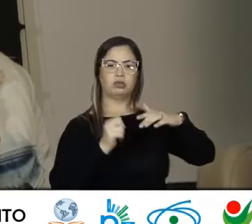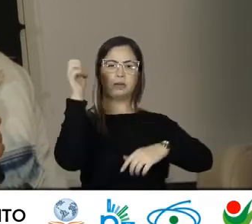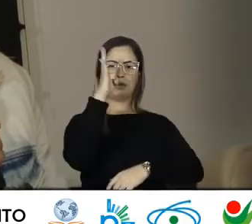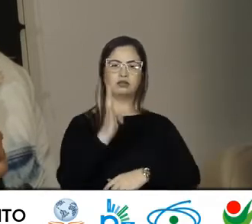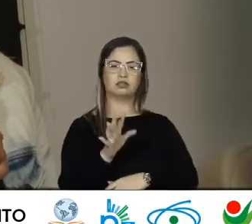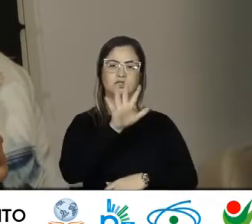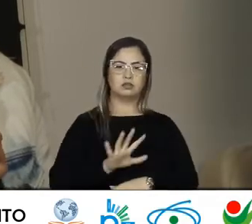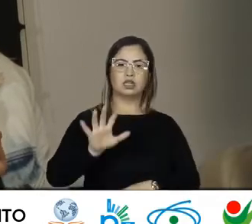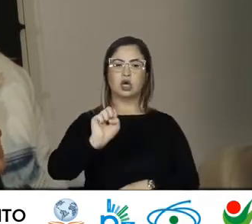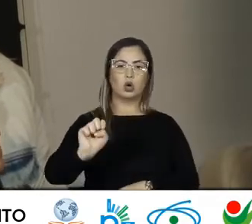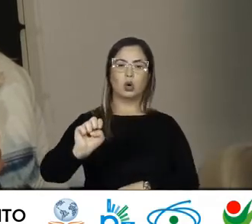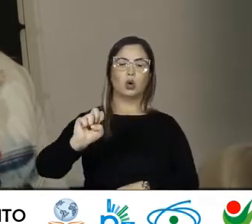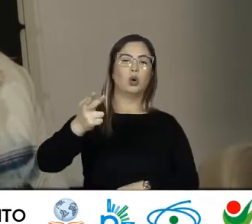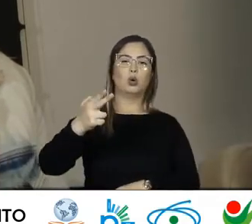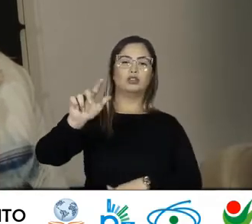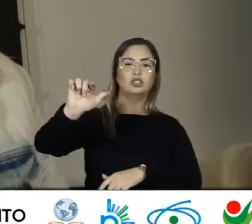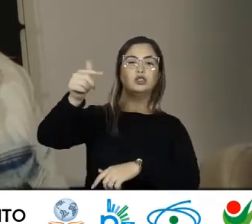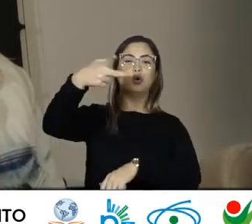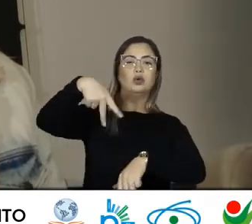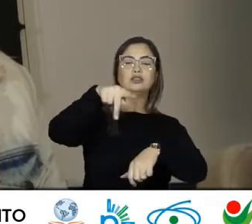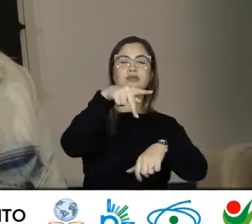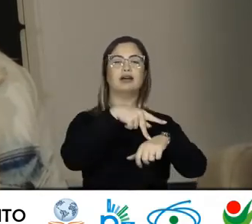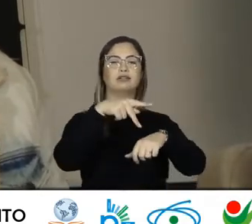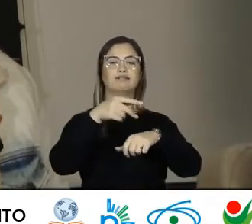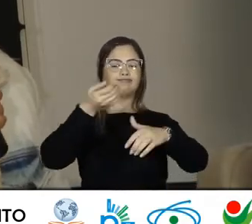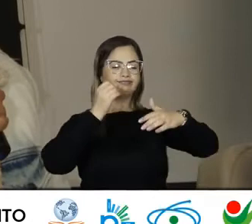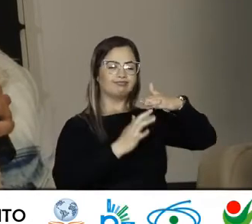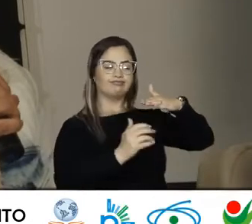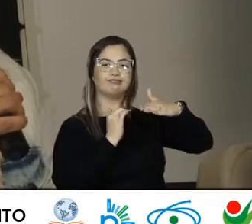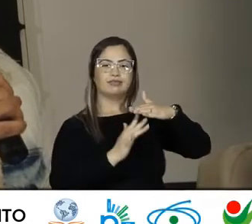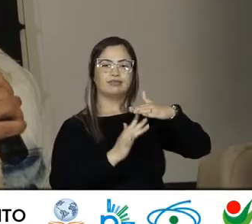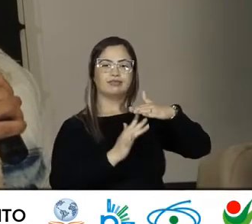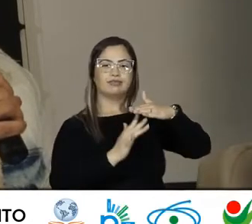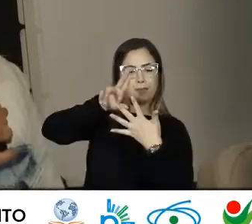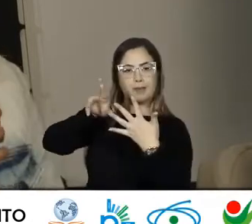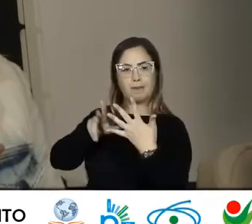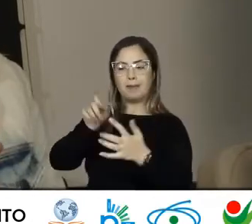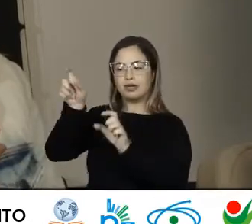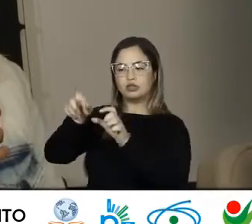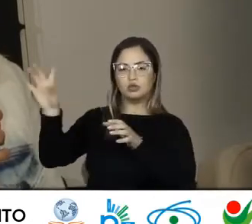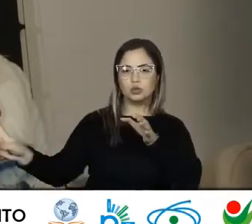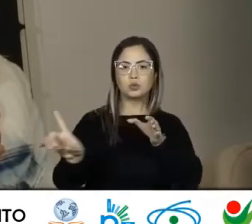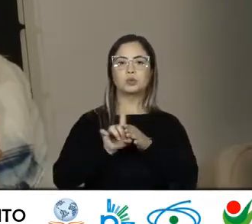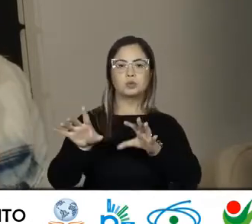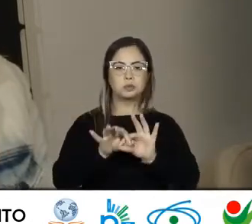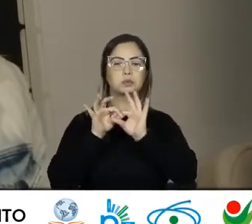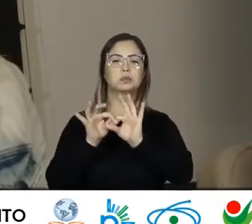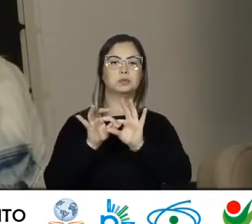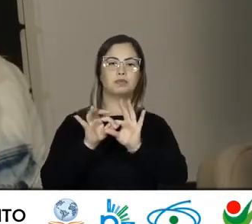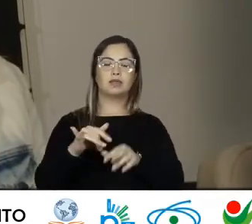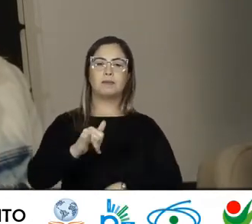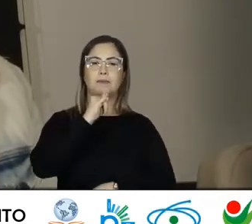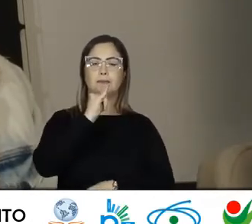transnacionais Os fluxos Migratórios Eles nos tocam Diretamente Que as conexões Que nós